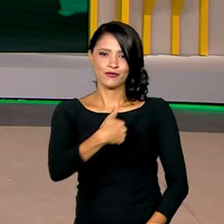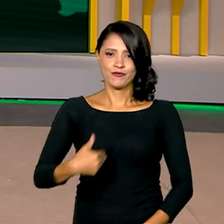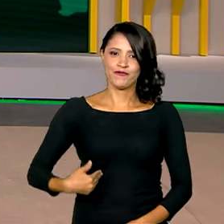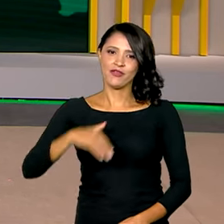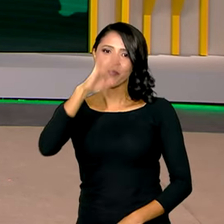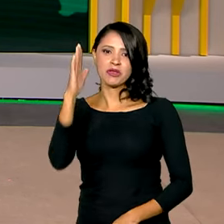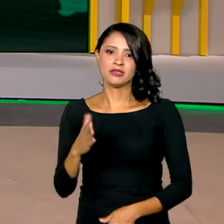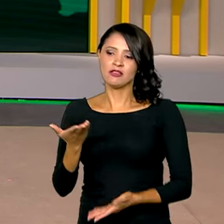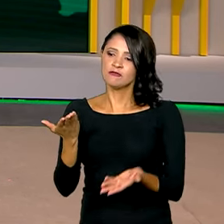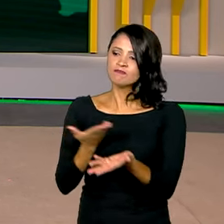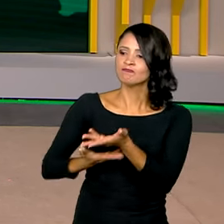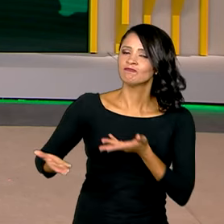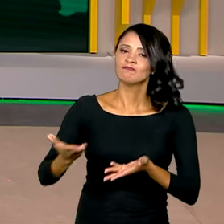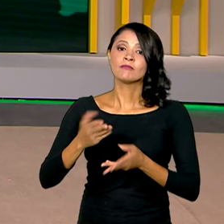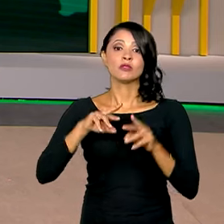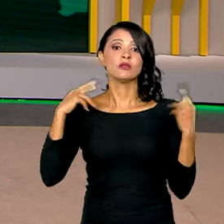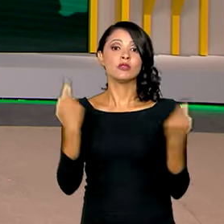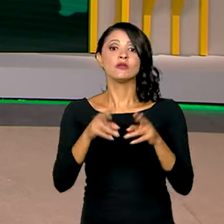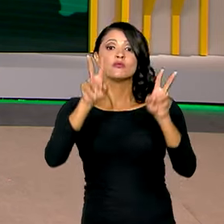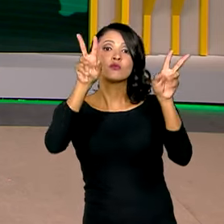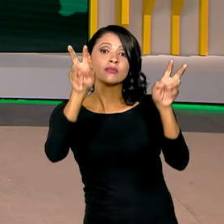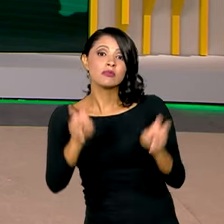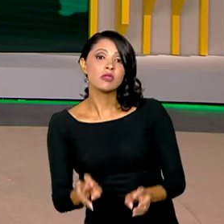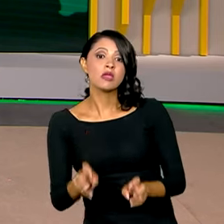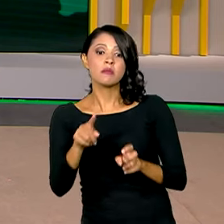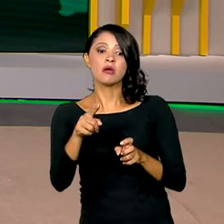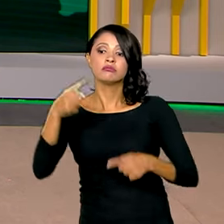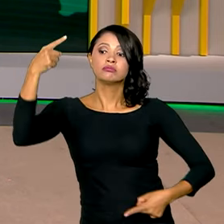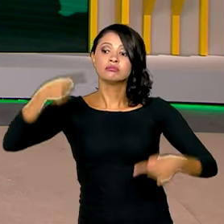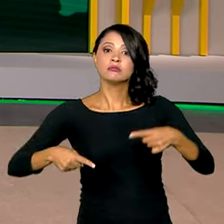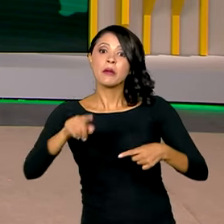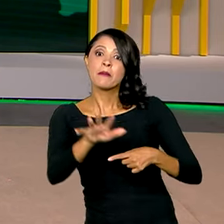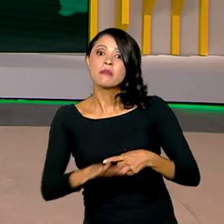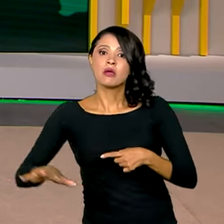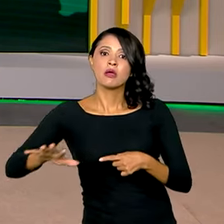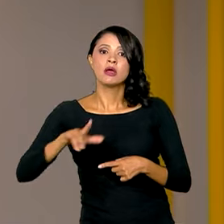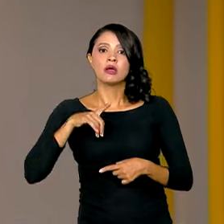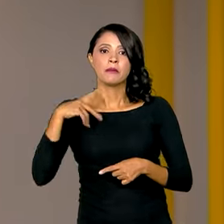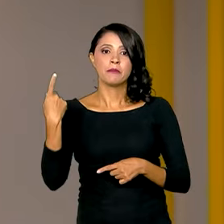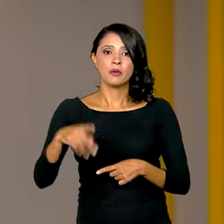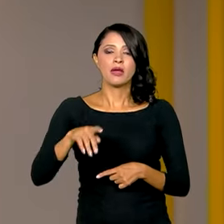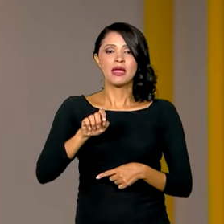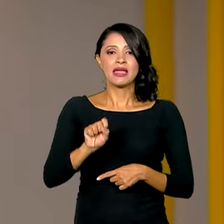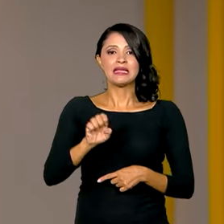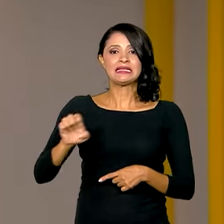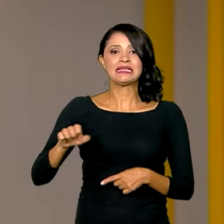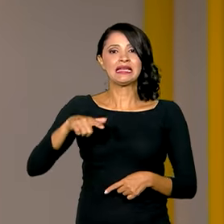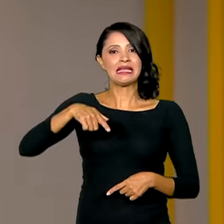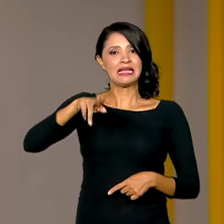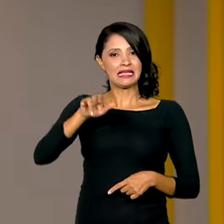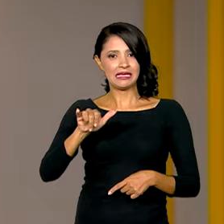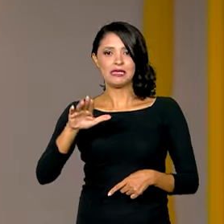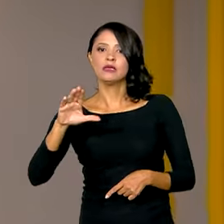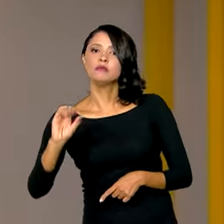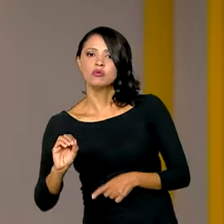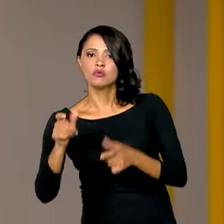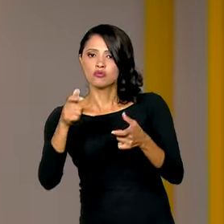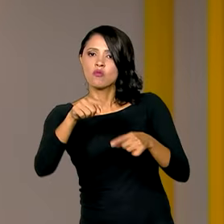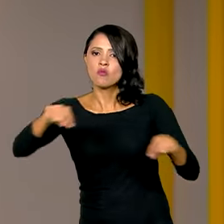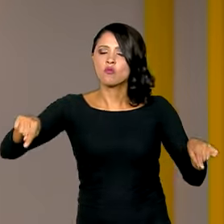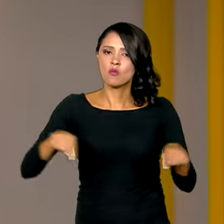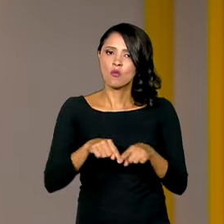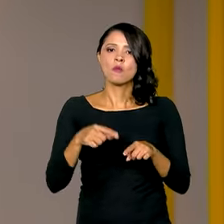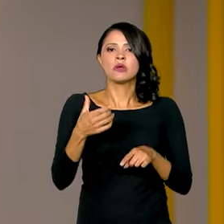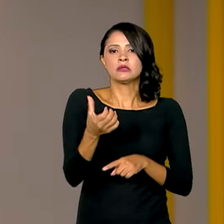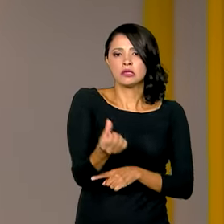mediou a reunião que teve como tema a disputa pela região de Esequibo. Esequibo é uma área que equivale a cerca de